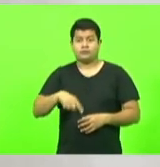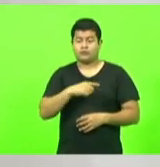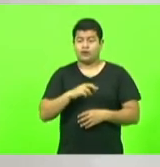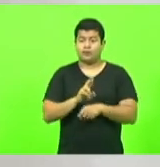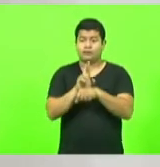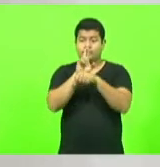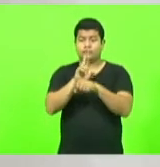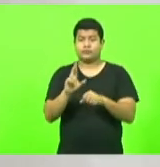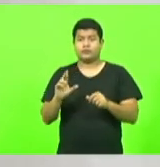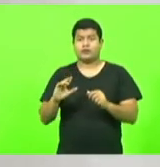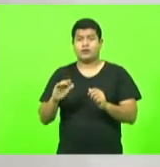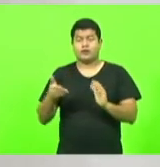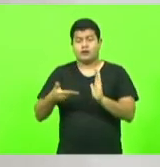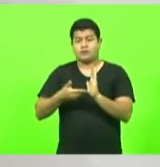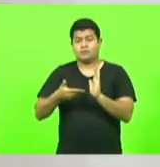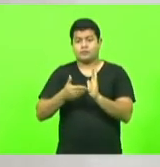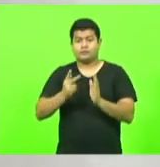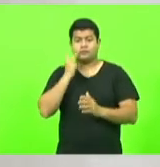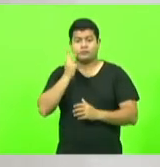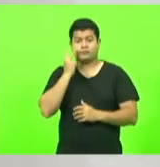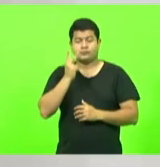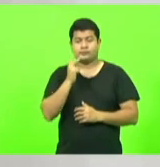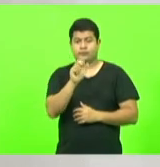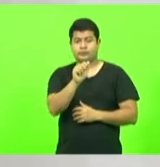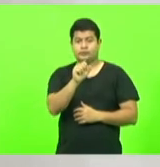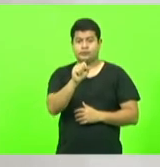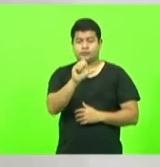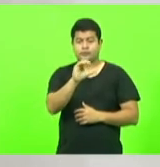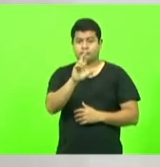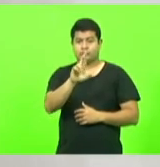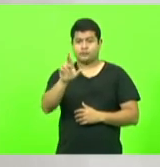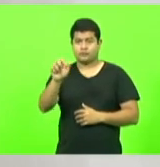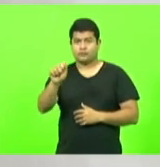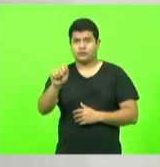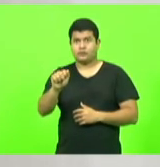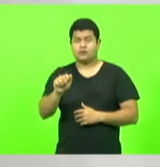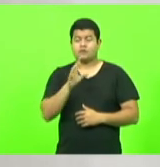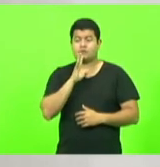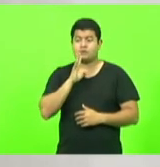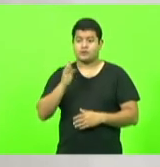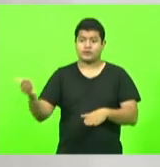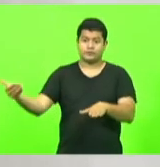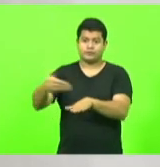Vereadores Mirim de Ascurra agradecer novamente a oportunidade de estarmos aqui conhecendo essa casa muito obrigado